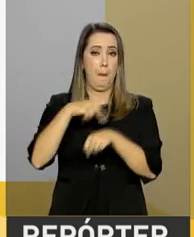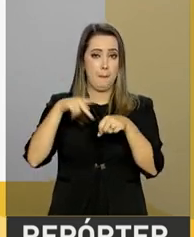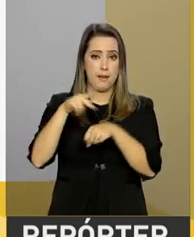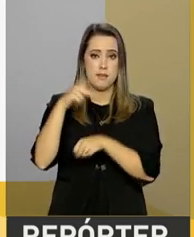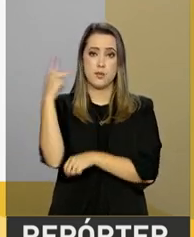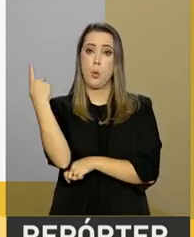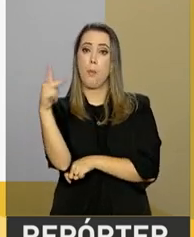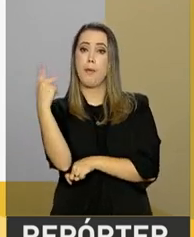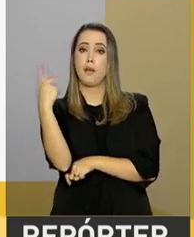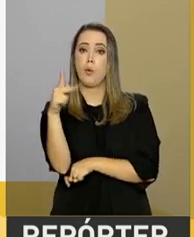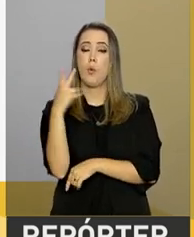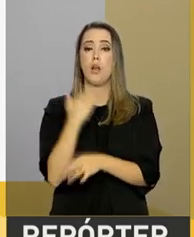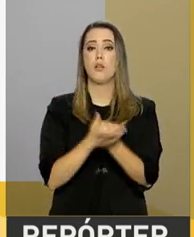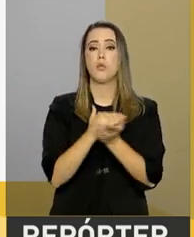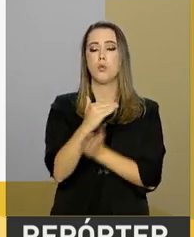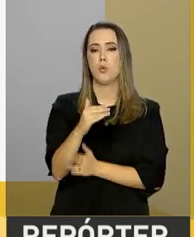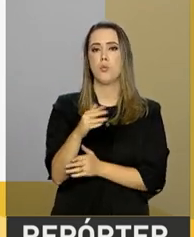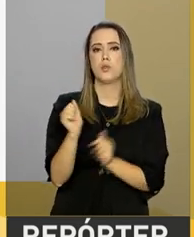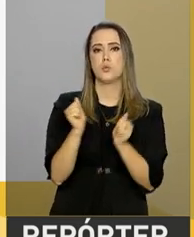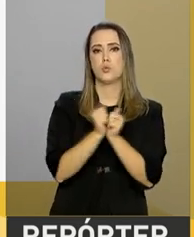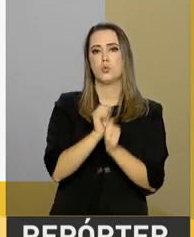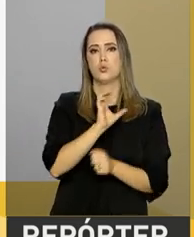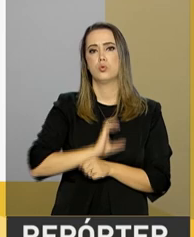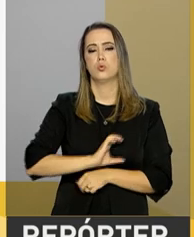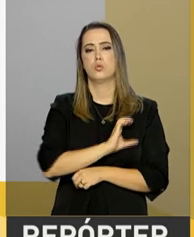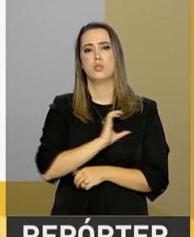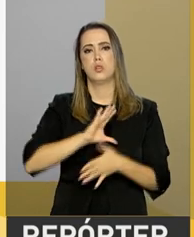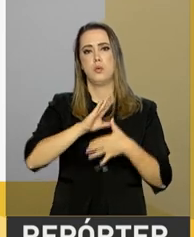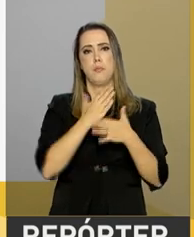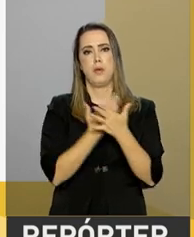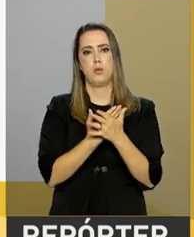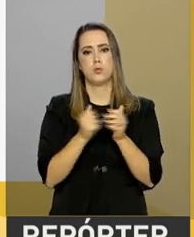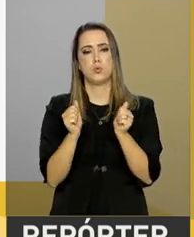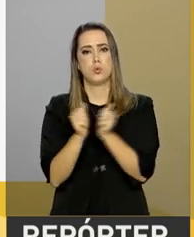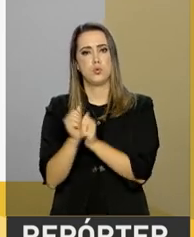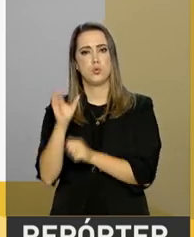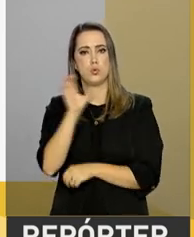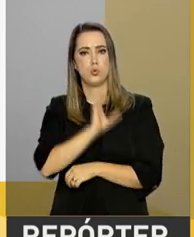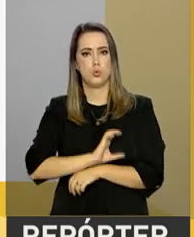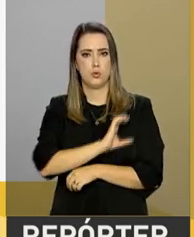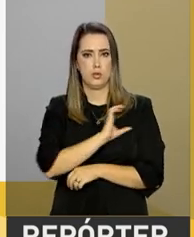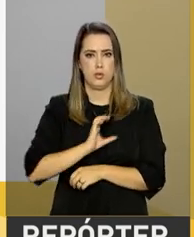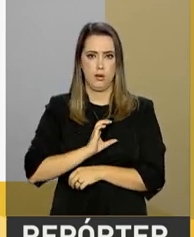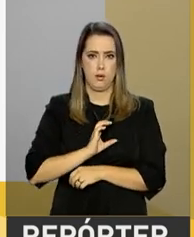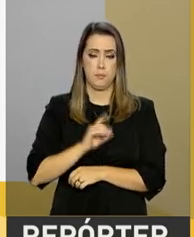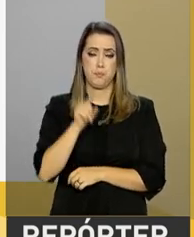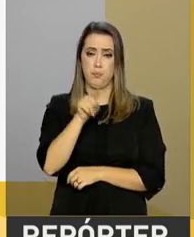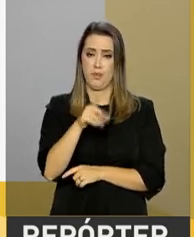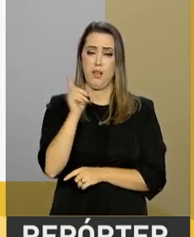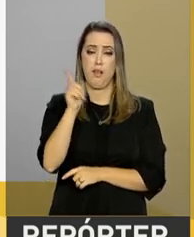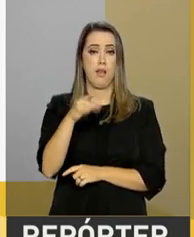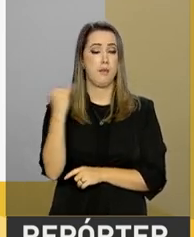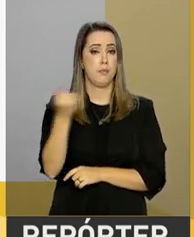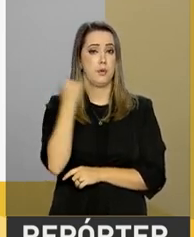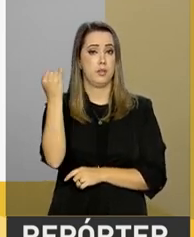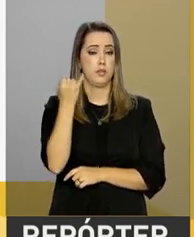das negociações com o Canadá, entre Mercosul e o Canadá. Um ato emblemático,